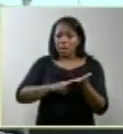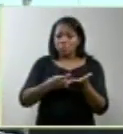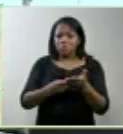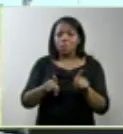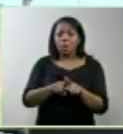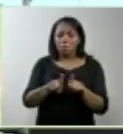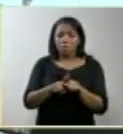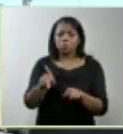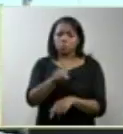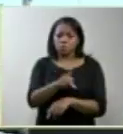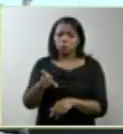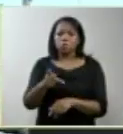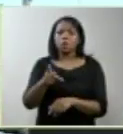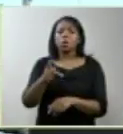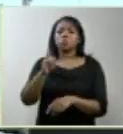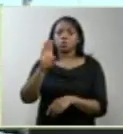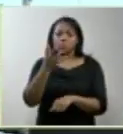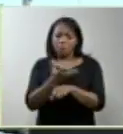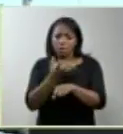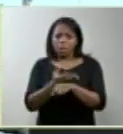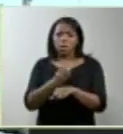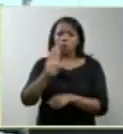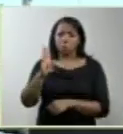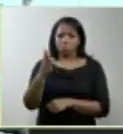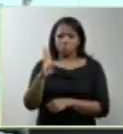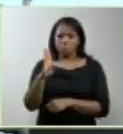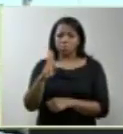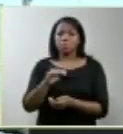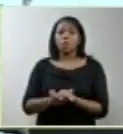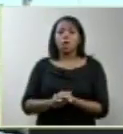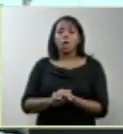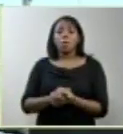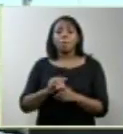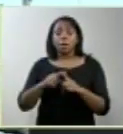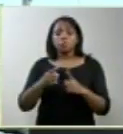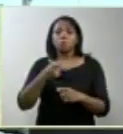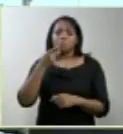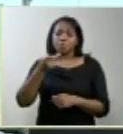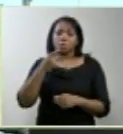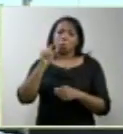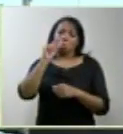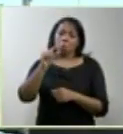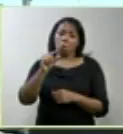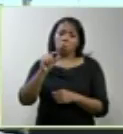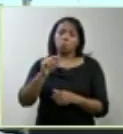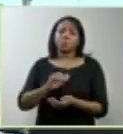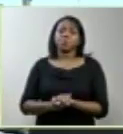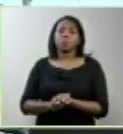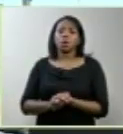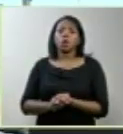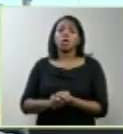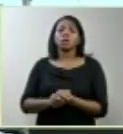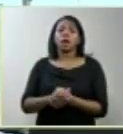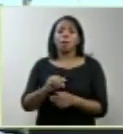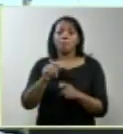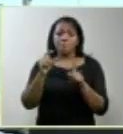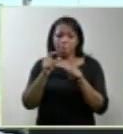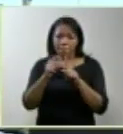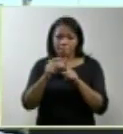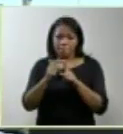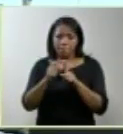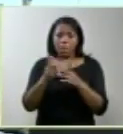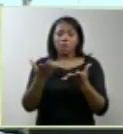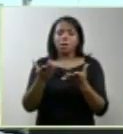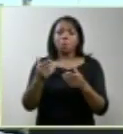biologia, essas questões complexas. E eu vou um pouco tentar fazer aqui esse papel. Anencefalia é uma malformação